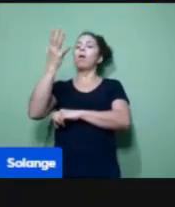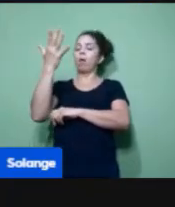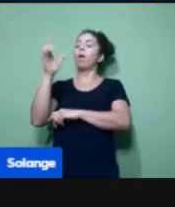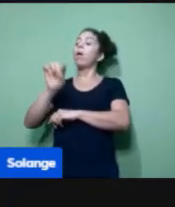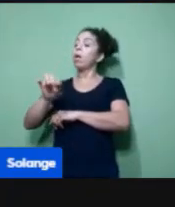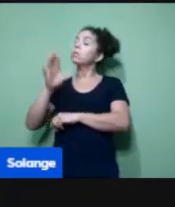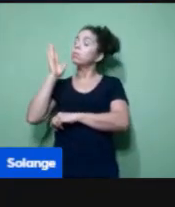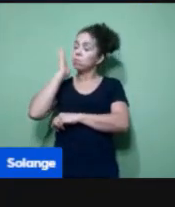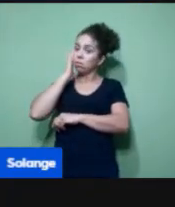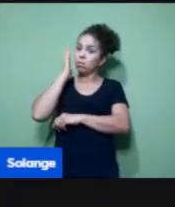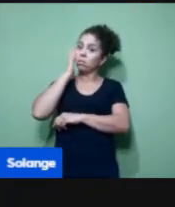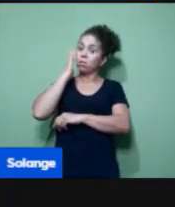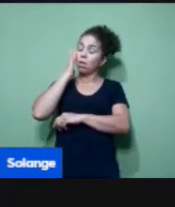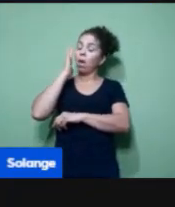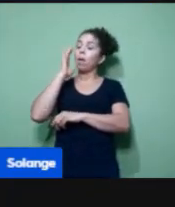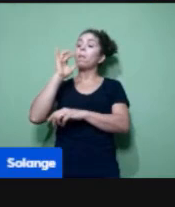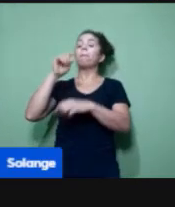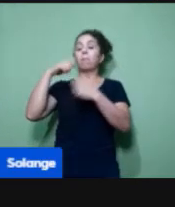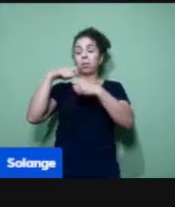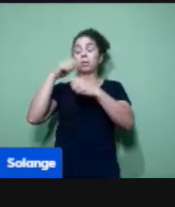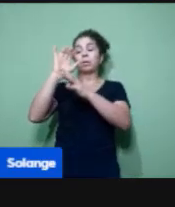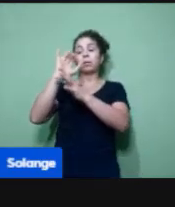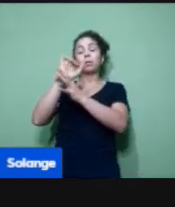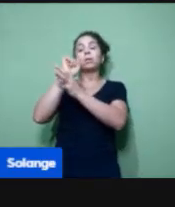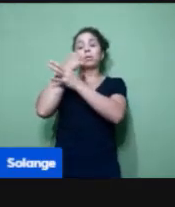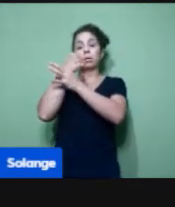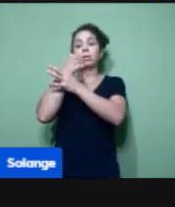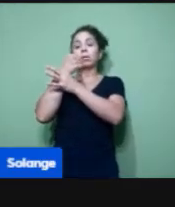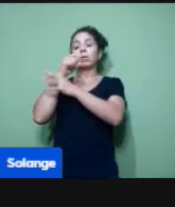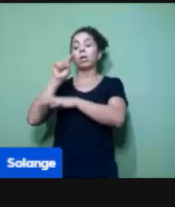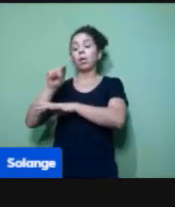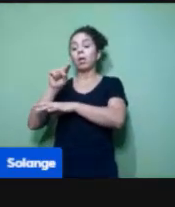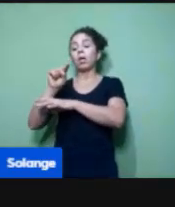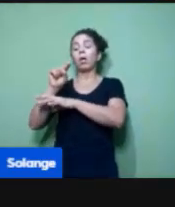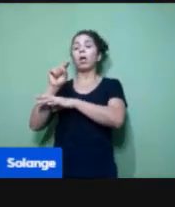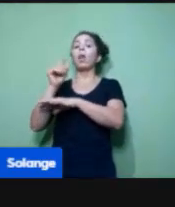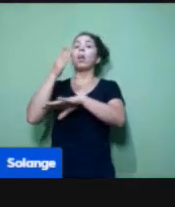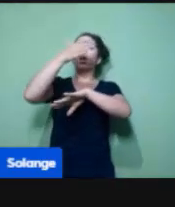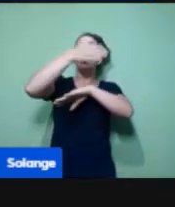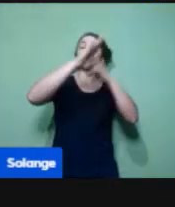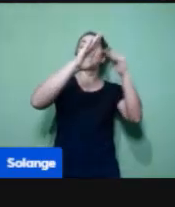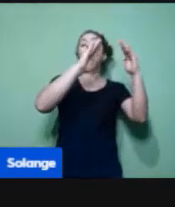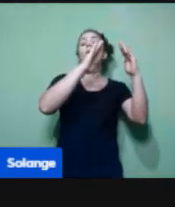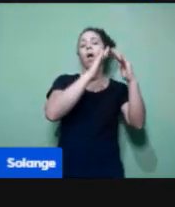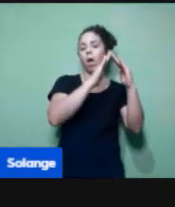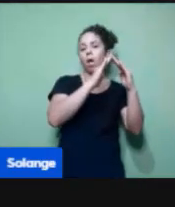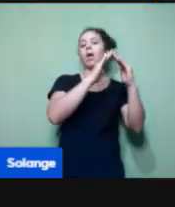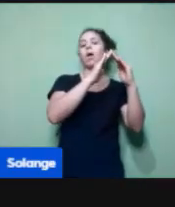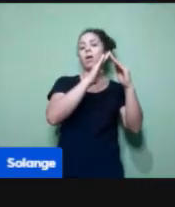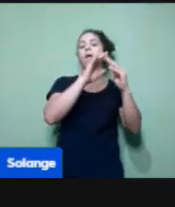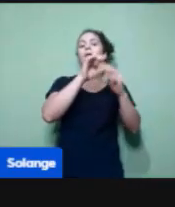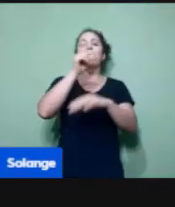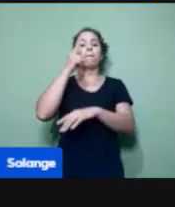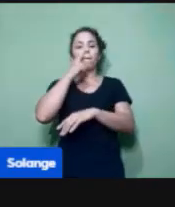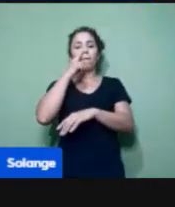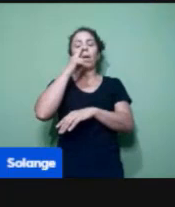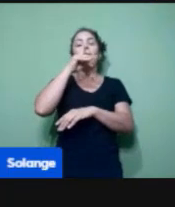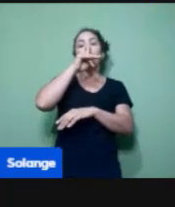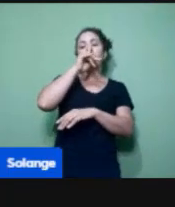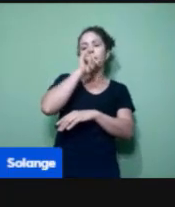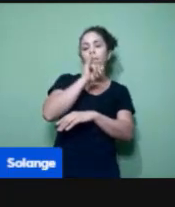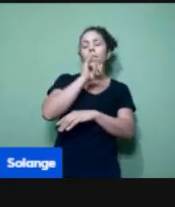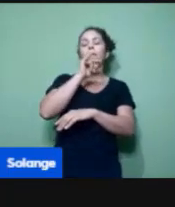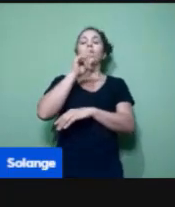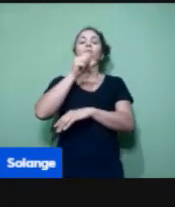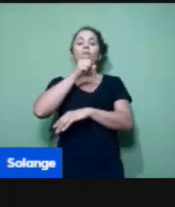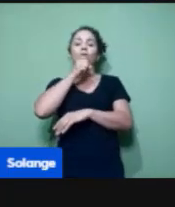explicar que se ela estiver segura, ela vai levar a segurança para papai, para a mamãe, para a vovó, de quem cuida dela, então assim,